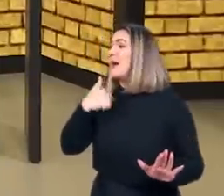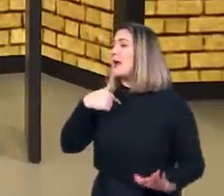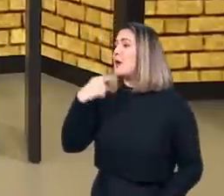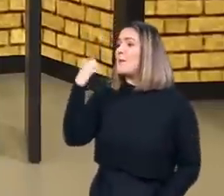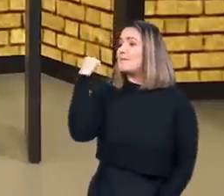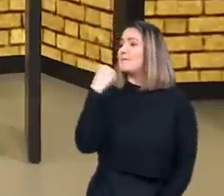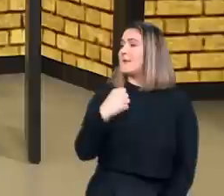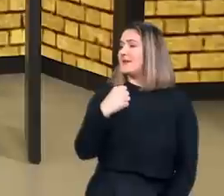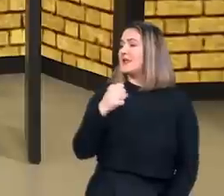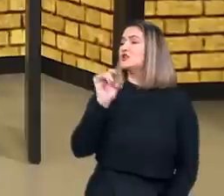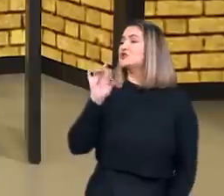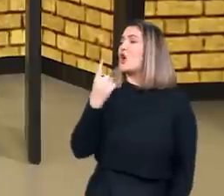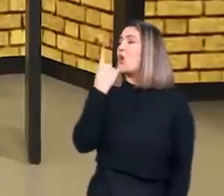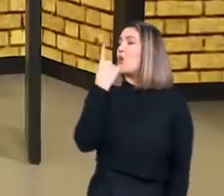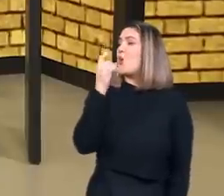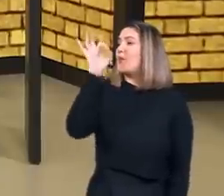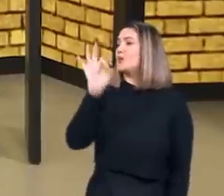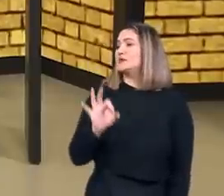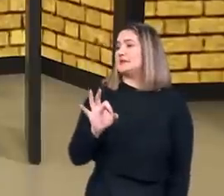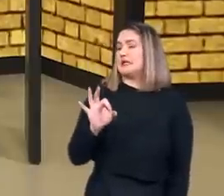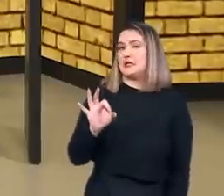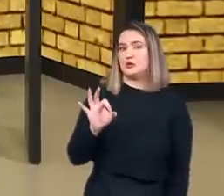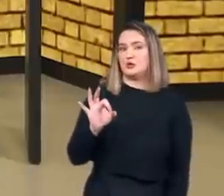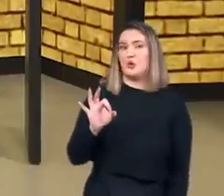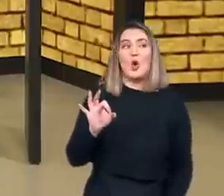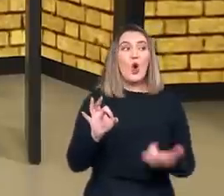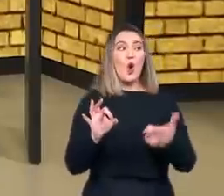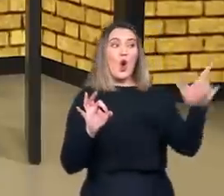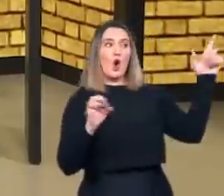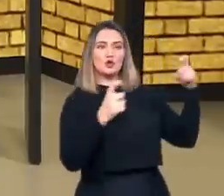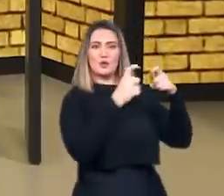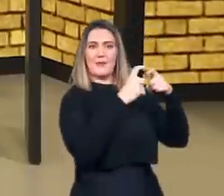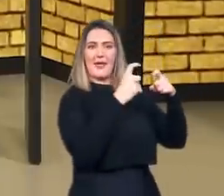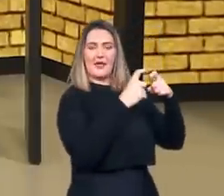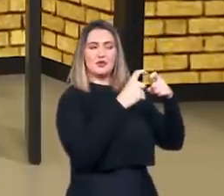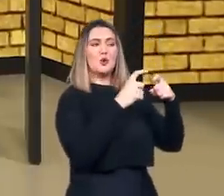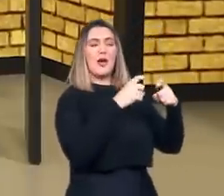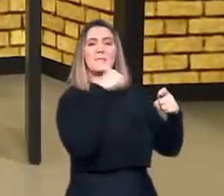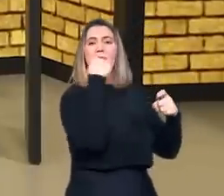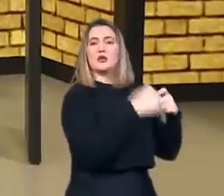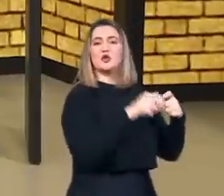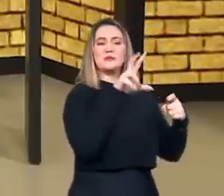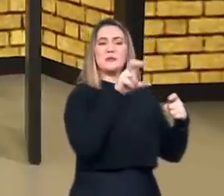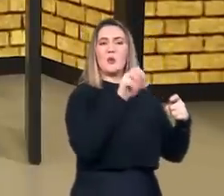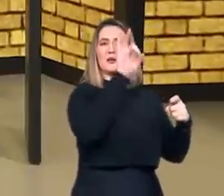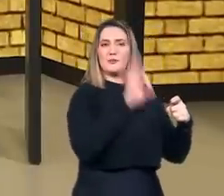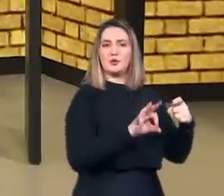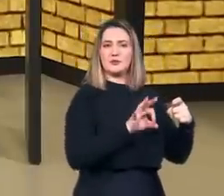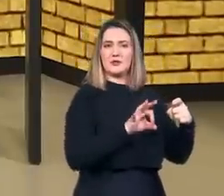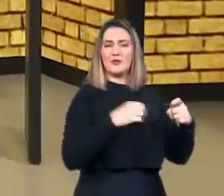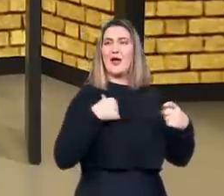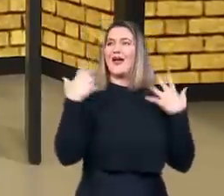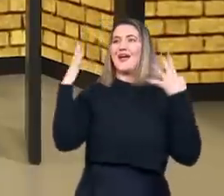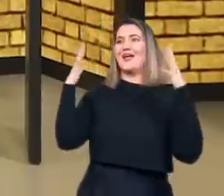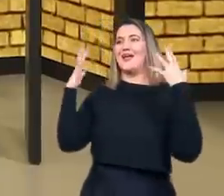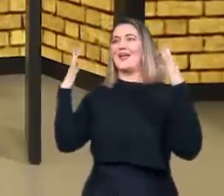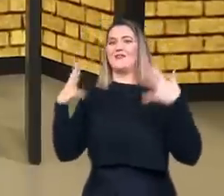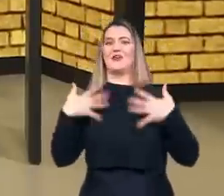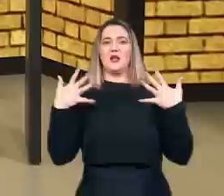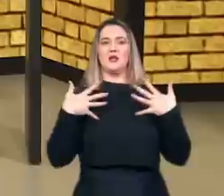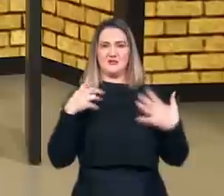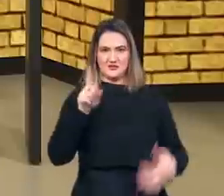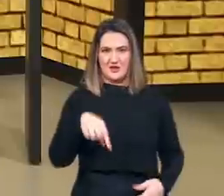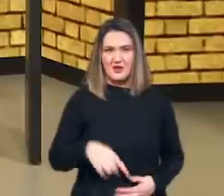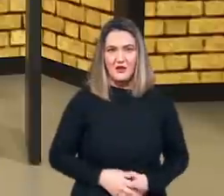internados, porque o descuido de outro médico matou 50%. Então, que bom, vou comemorar. Não. Mesmo porque,